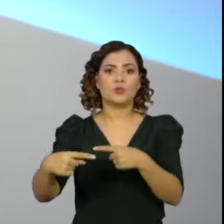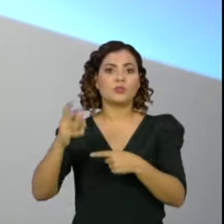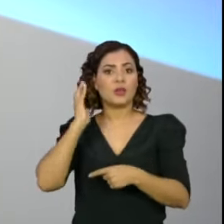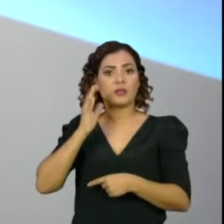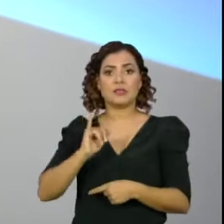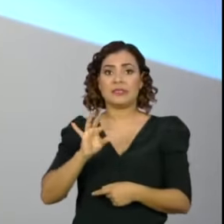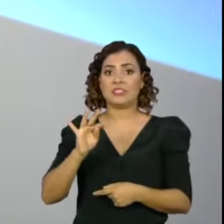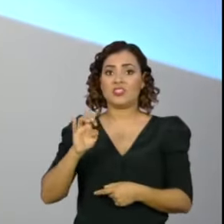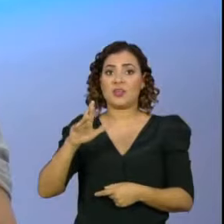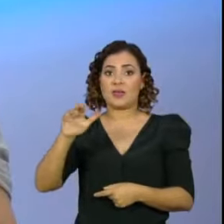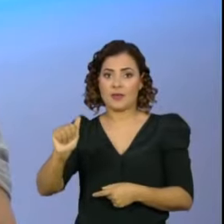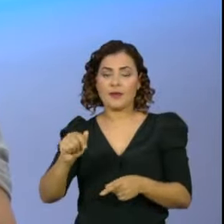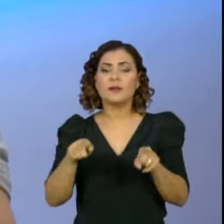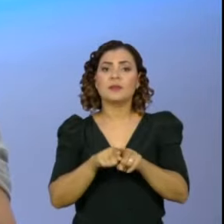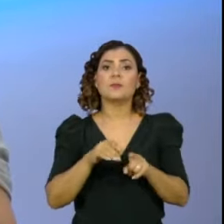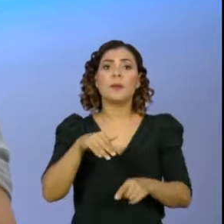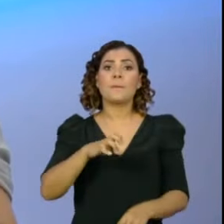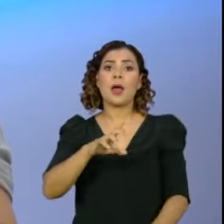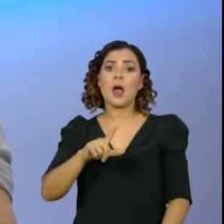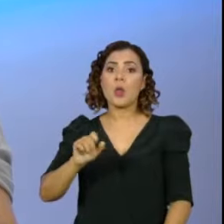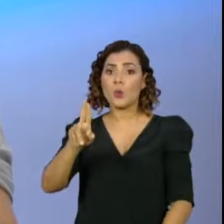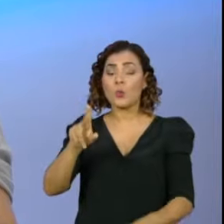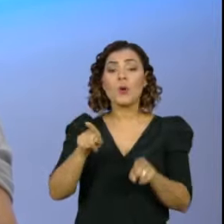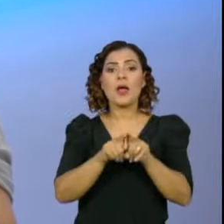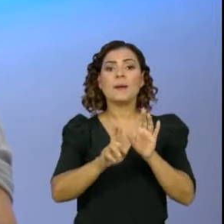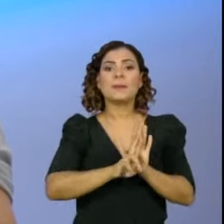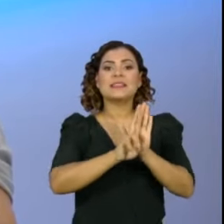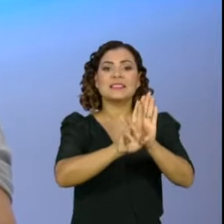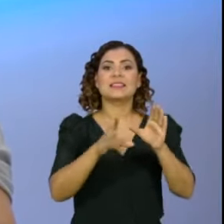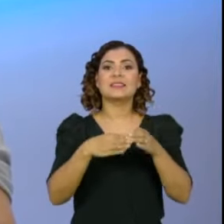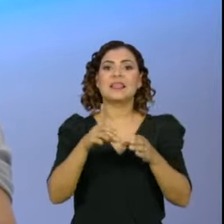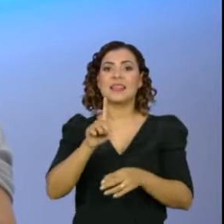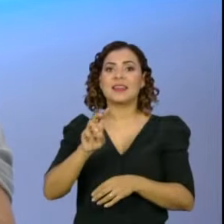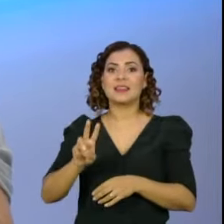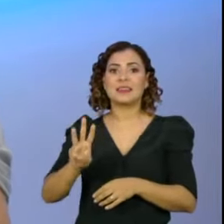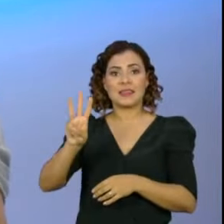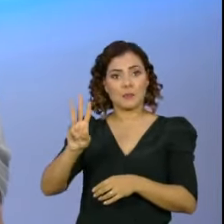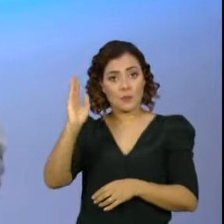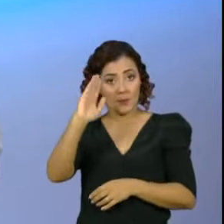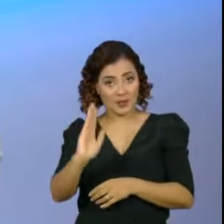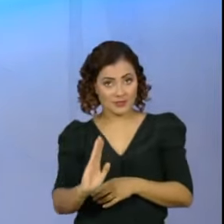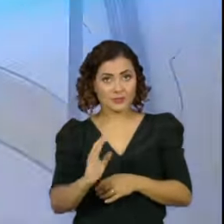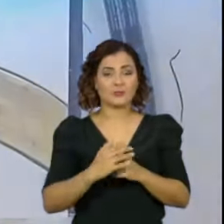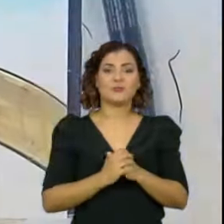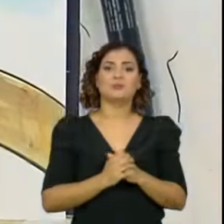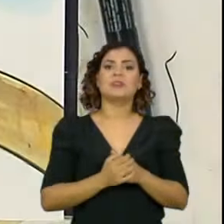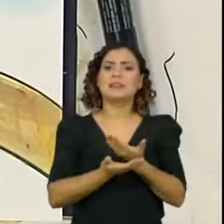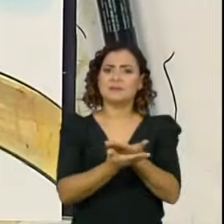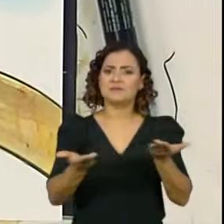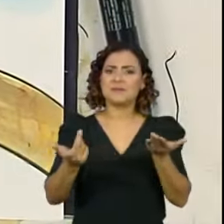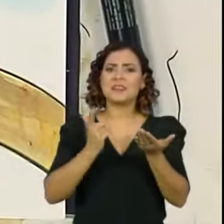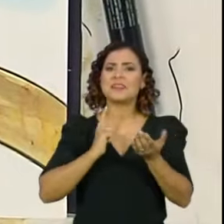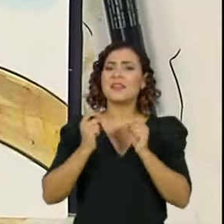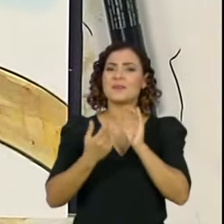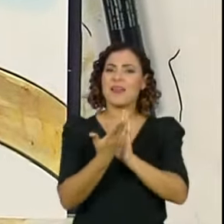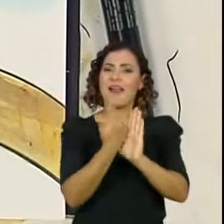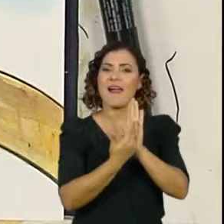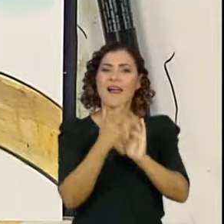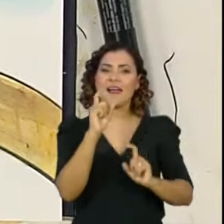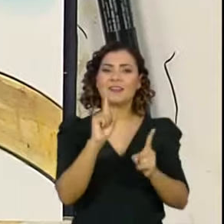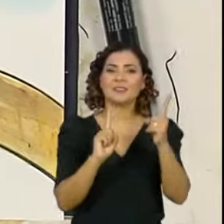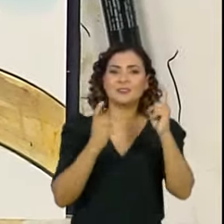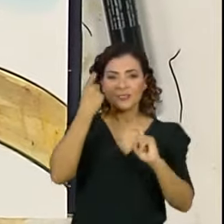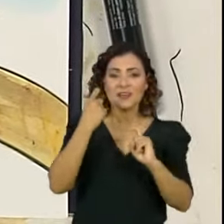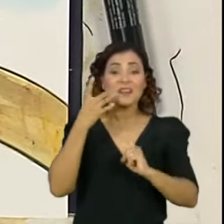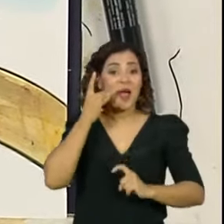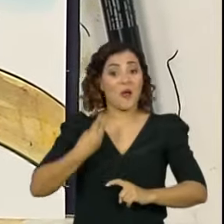rádio Itatiaia, e Malu Delgado, correspondente da DW Brasil. Contamos ainda com as reveladoras charges em